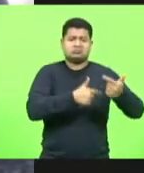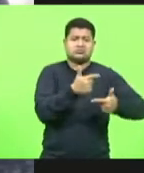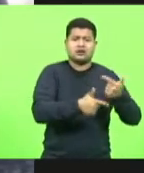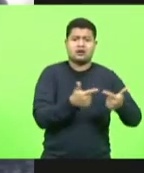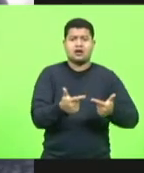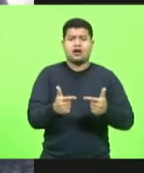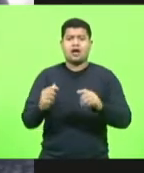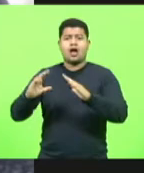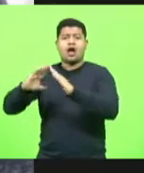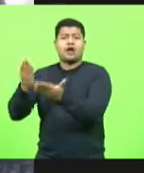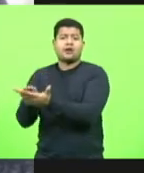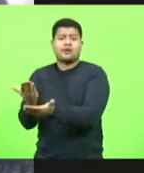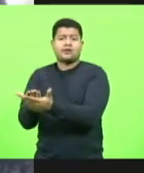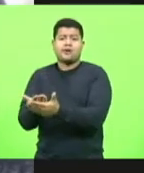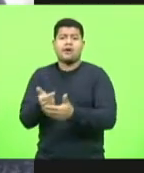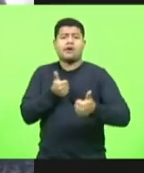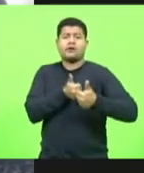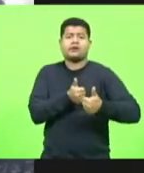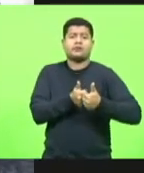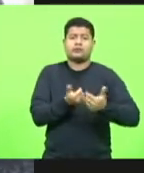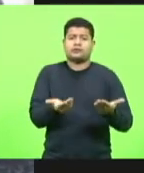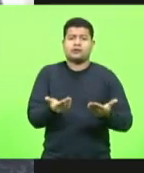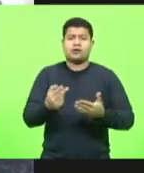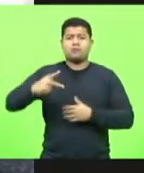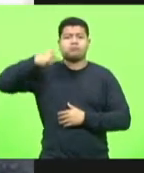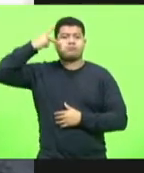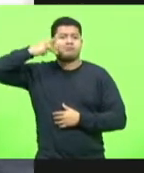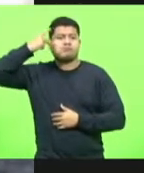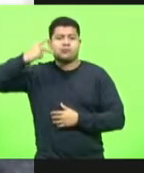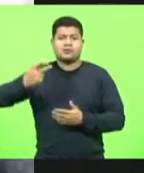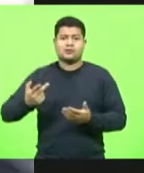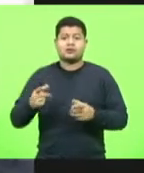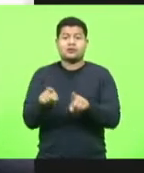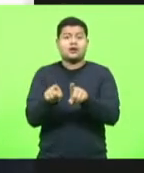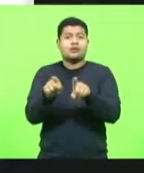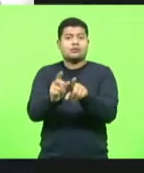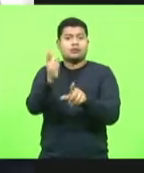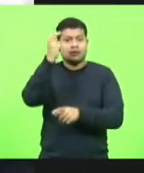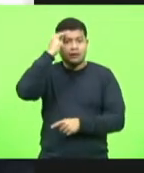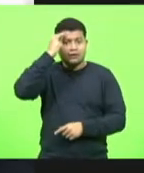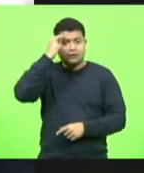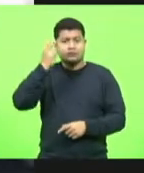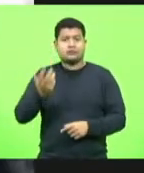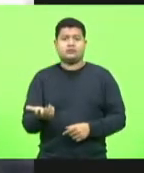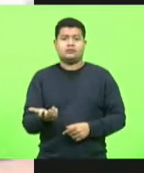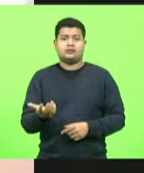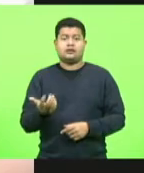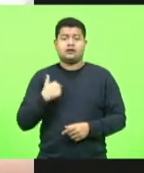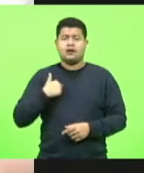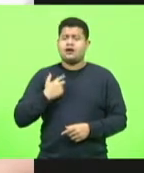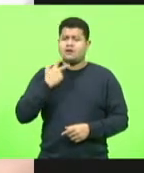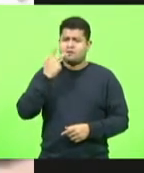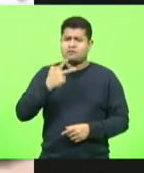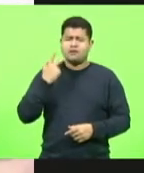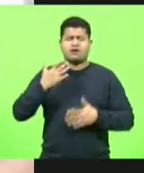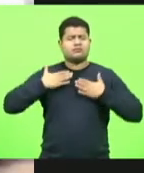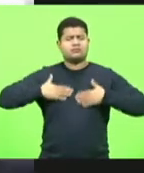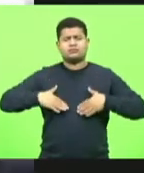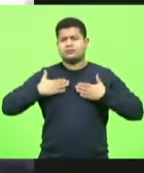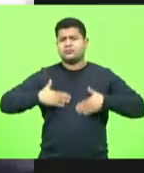tribunal, na política e também na cultura. E falo com muita tranquilidade